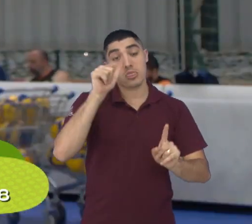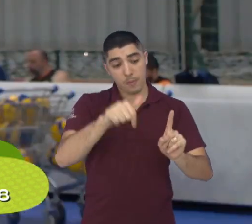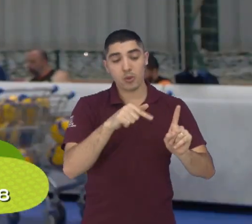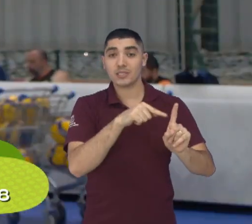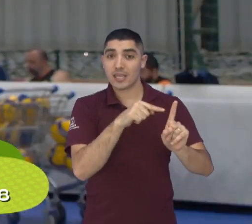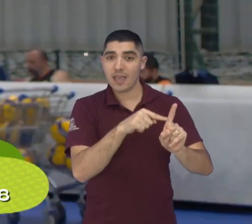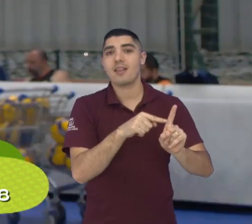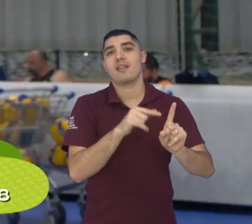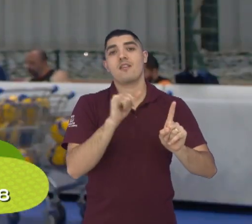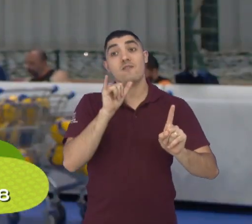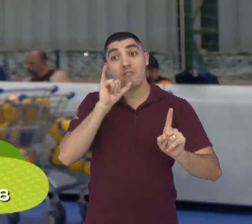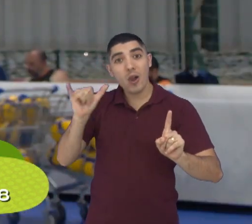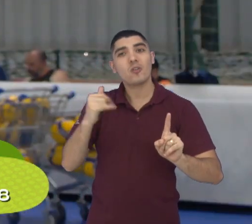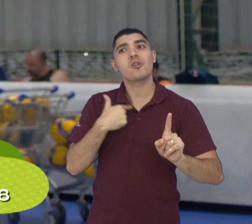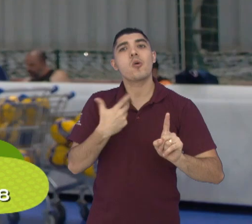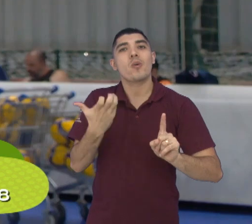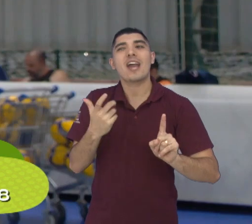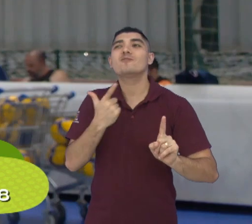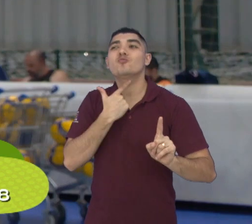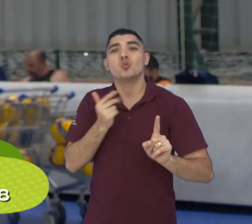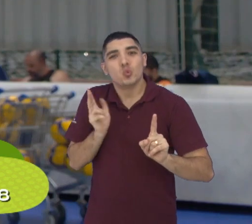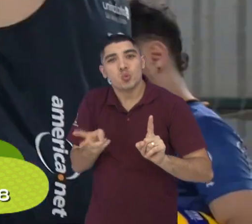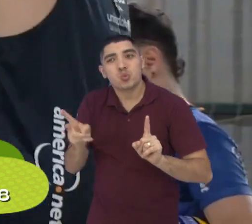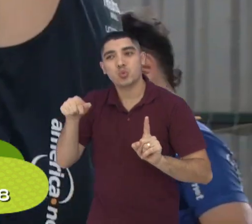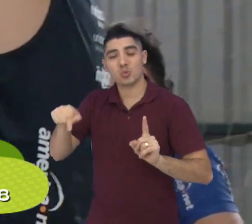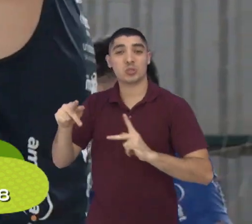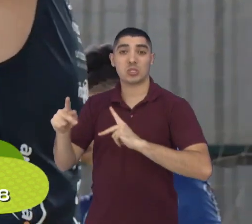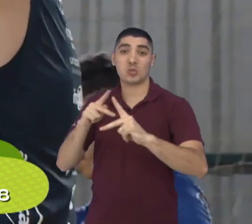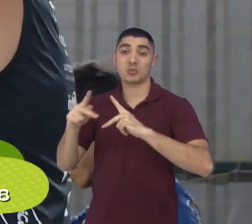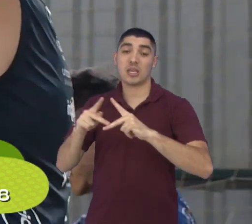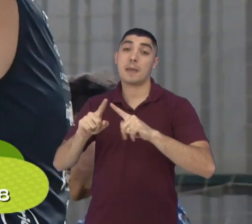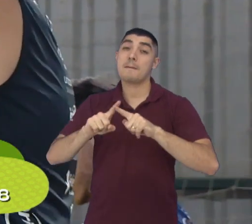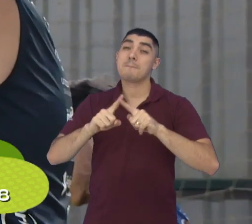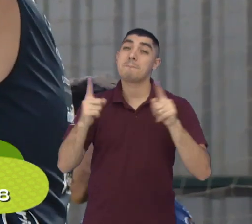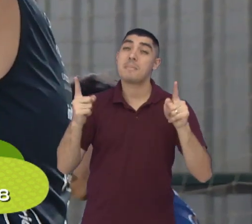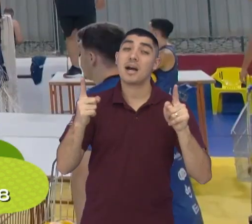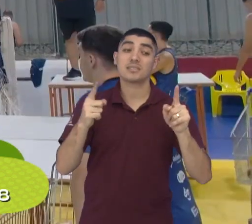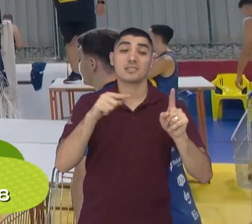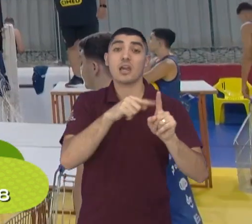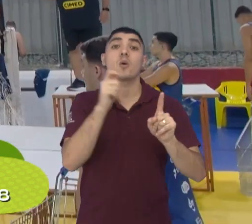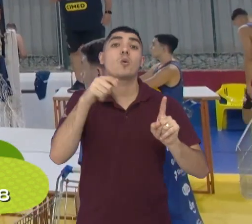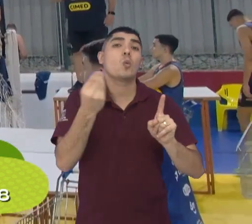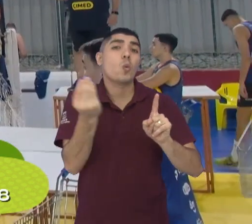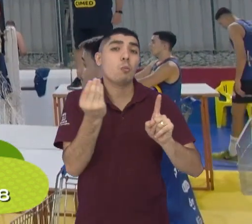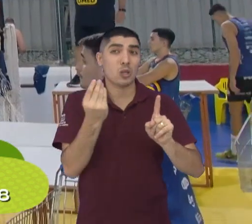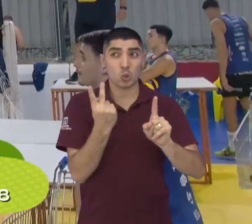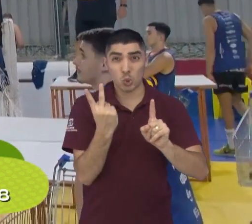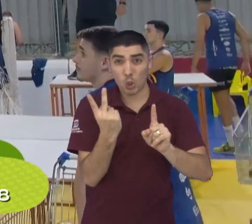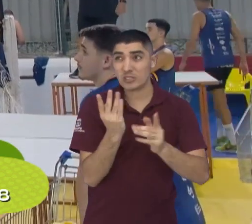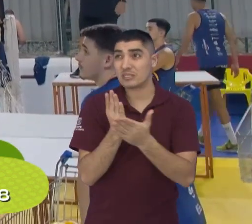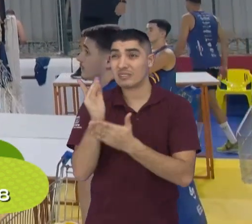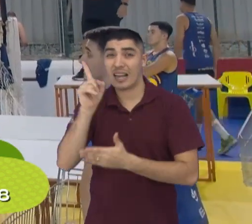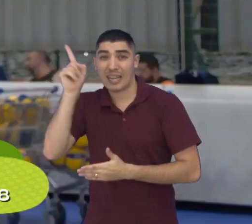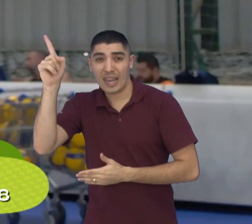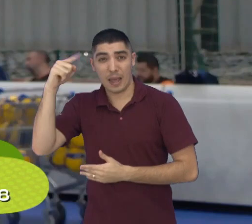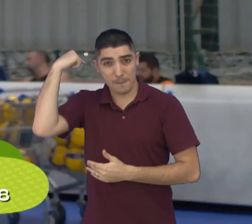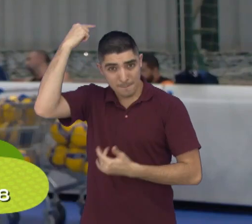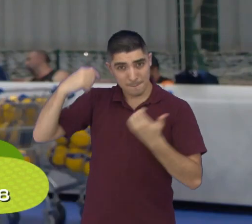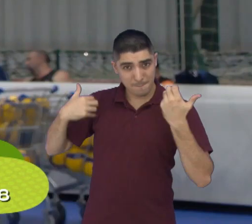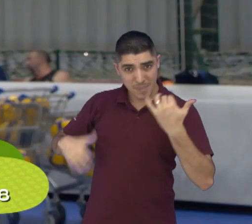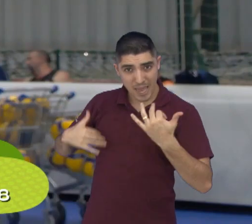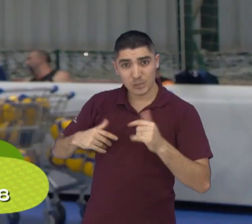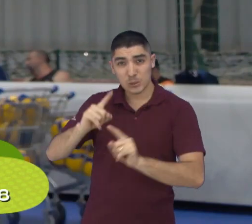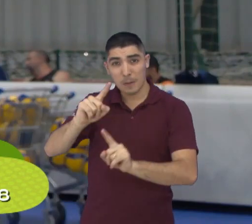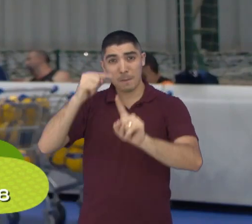José para a próxima temporada. A questão é a seguinte, será que não atrapalha um time que é lá do México, ele vai ter que acompanhar os